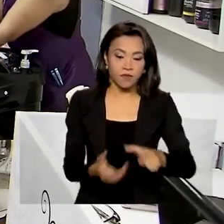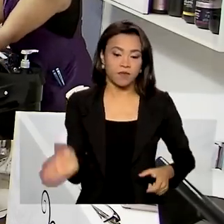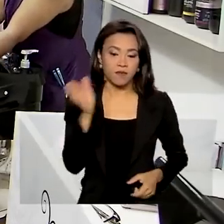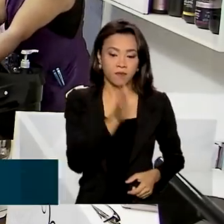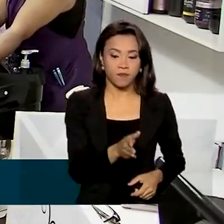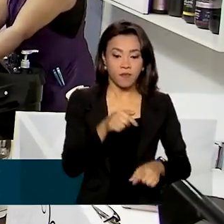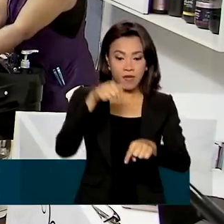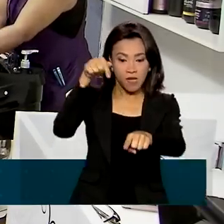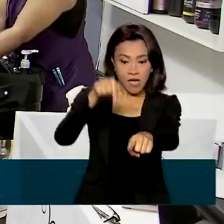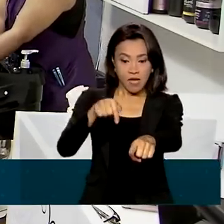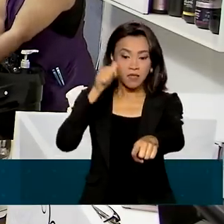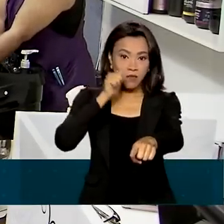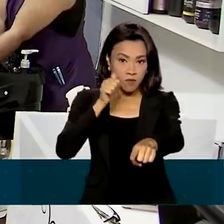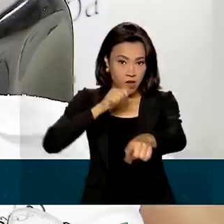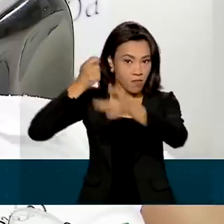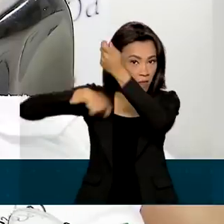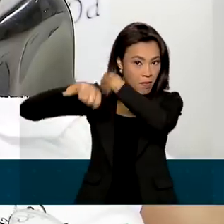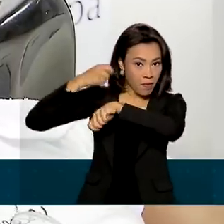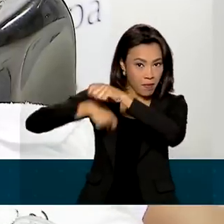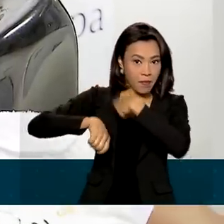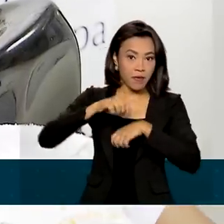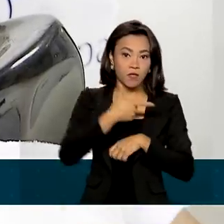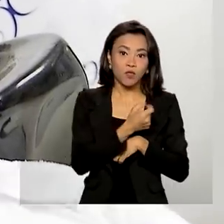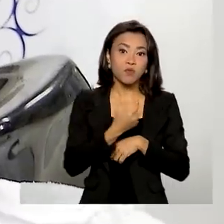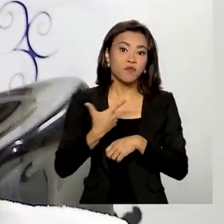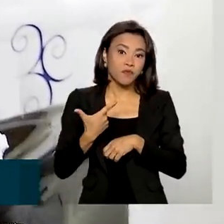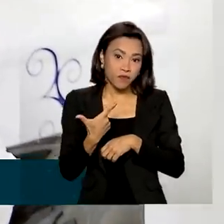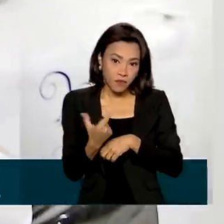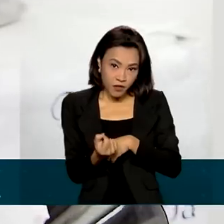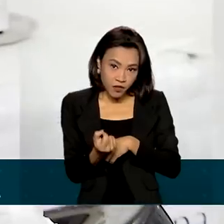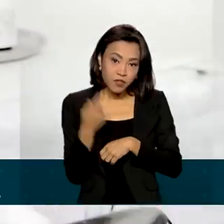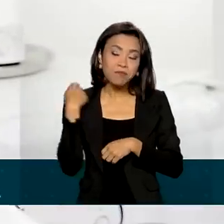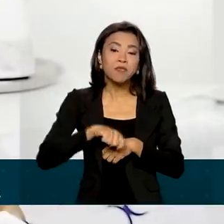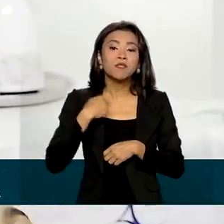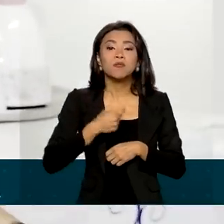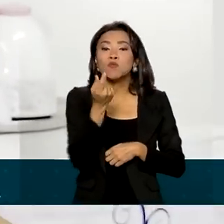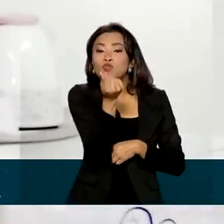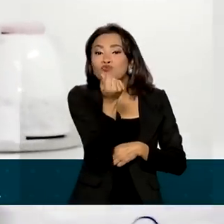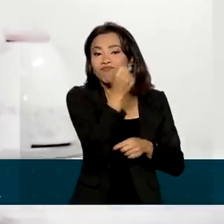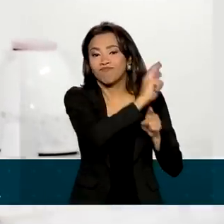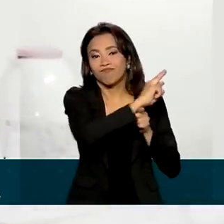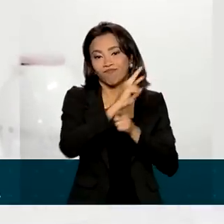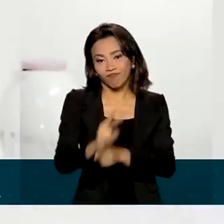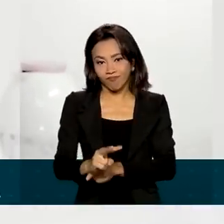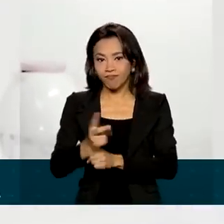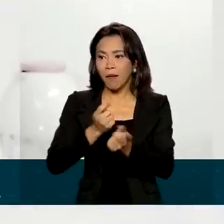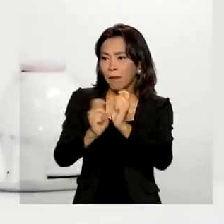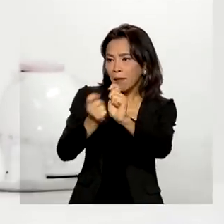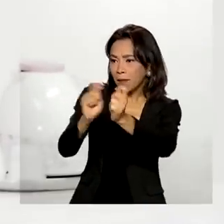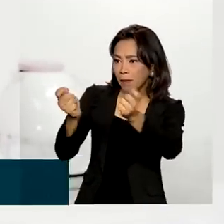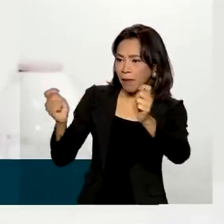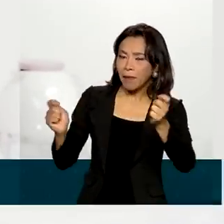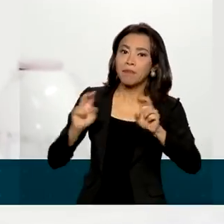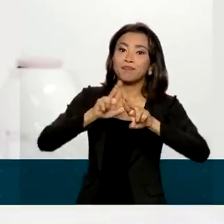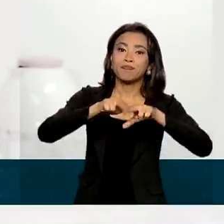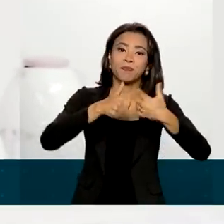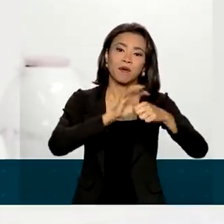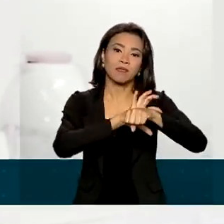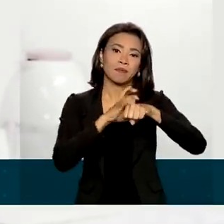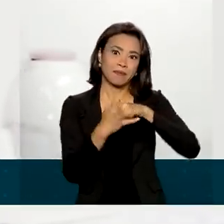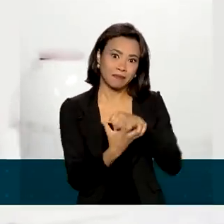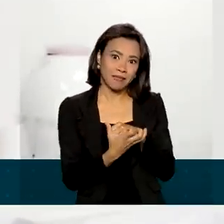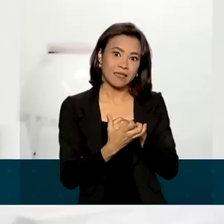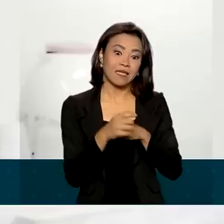a proprietária deste salão de beleza precisou de um empréstimo para suprir despesas extras por causa da pandemia.